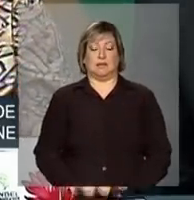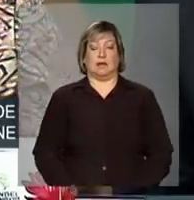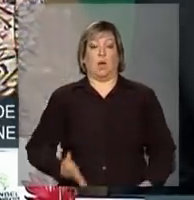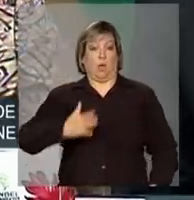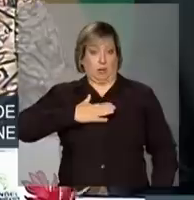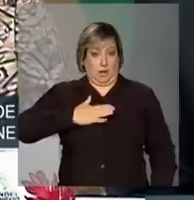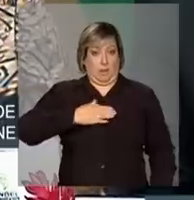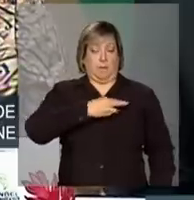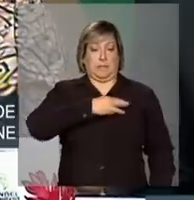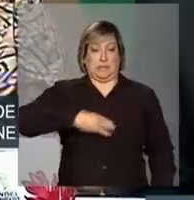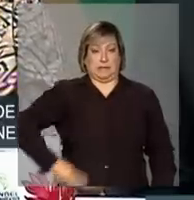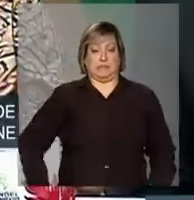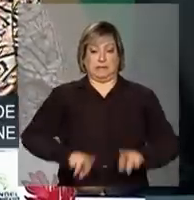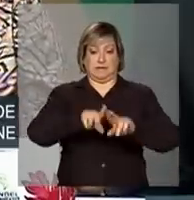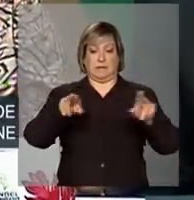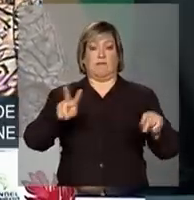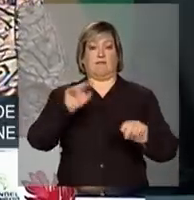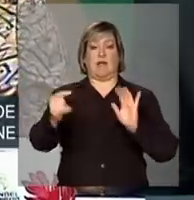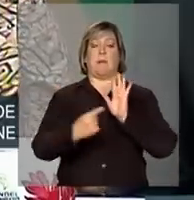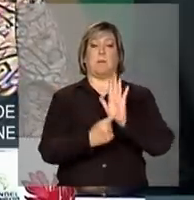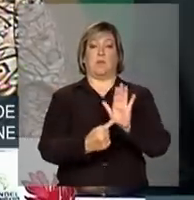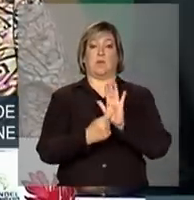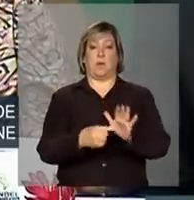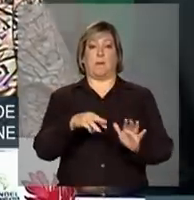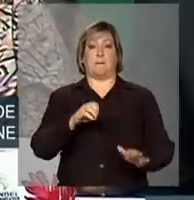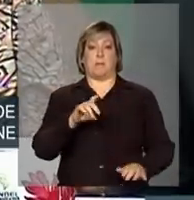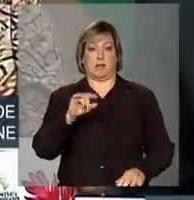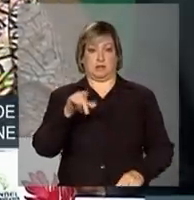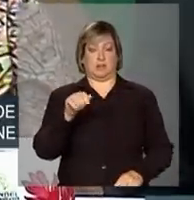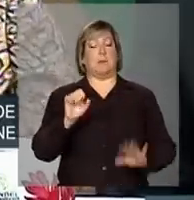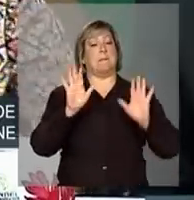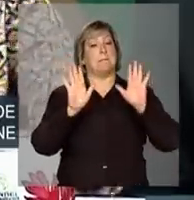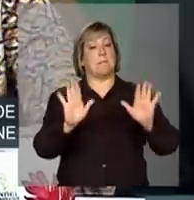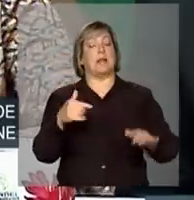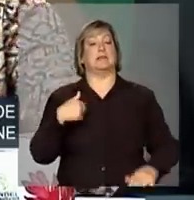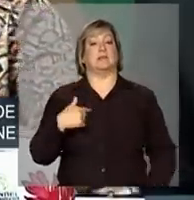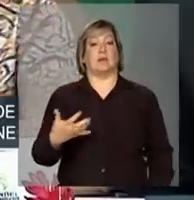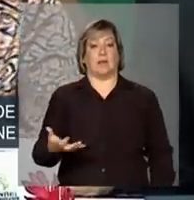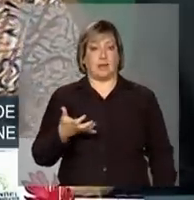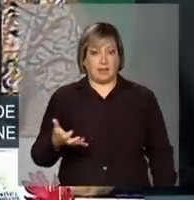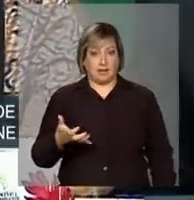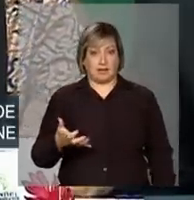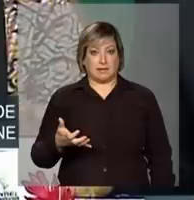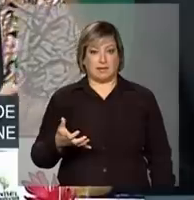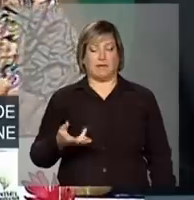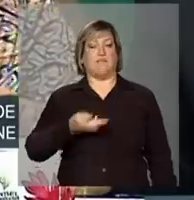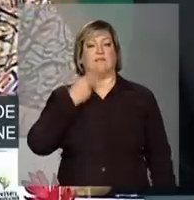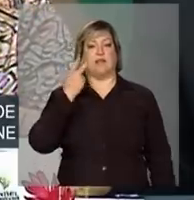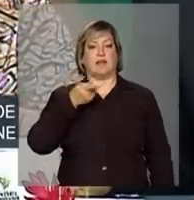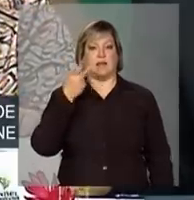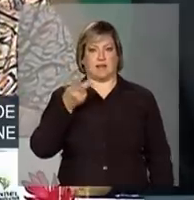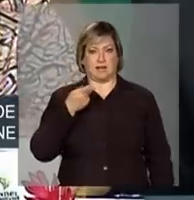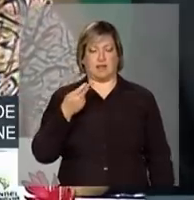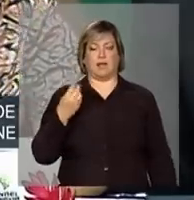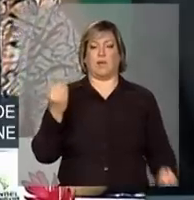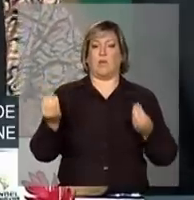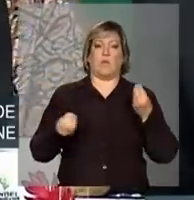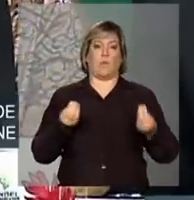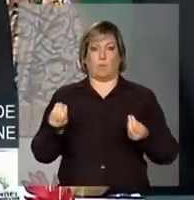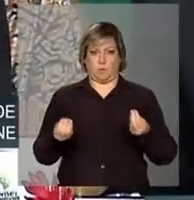ministros vão apresentar as medidas, mas eu quero falar de forma